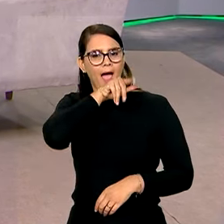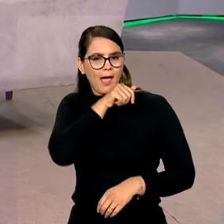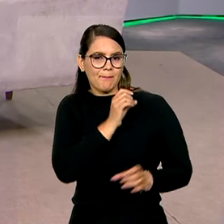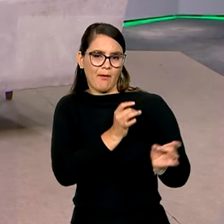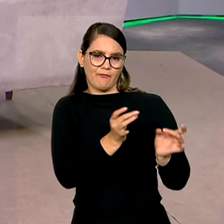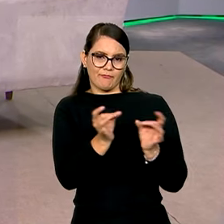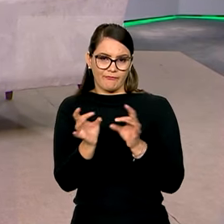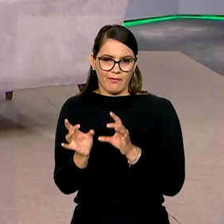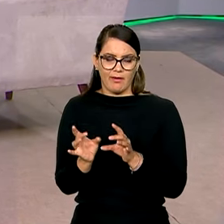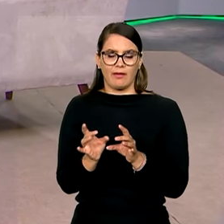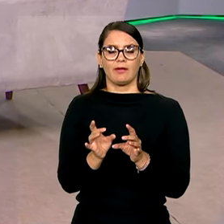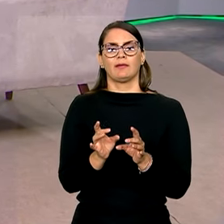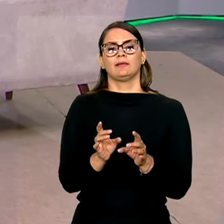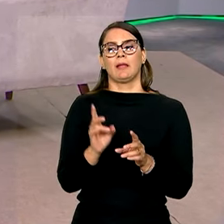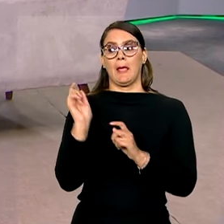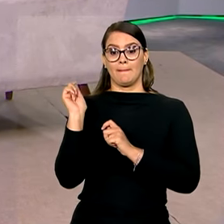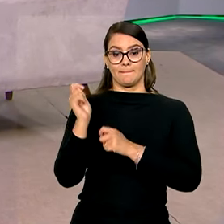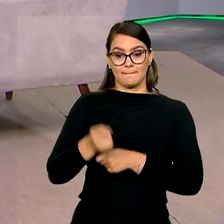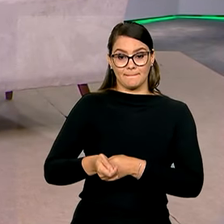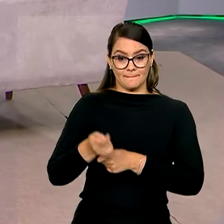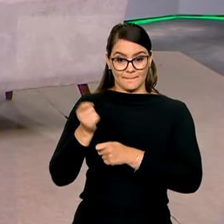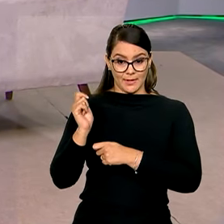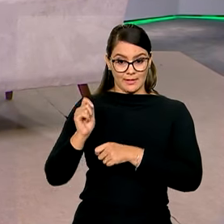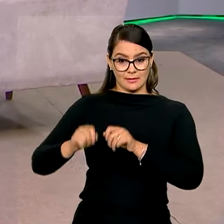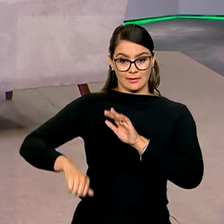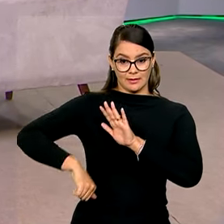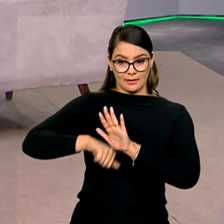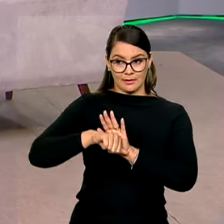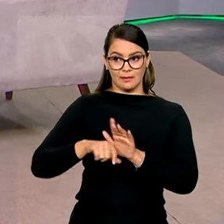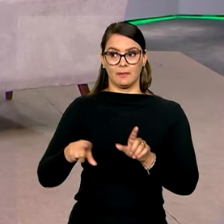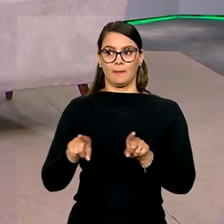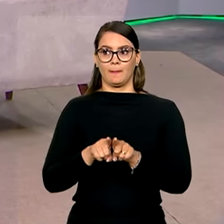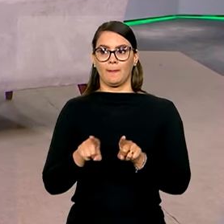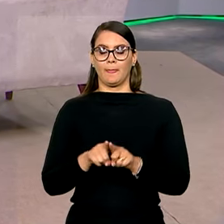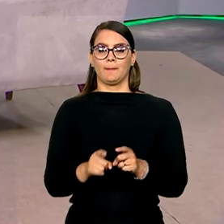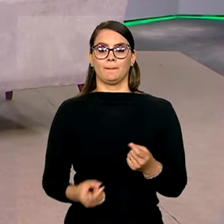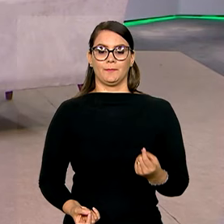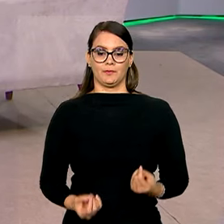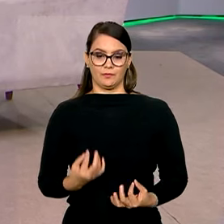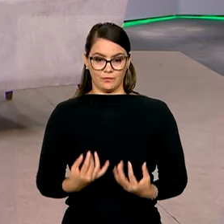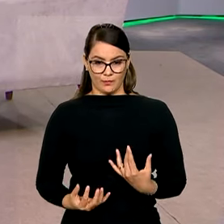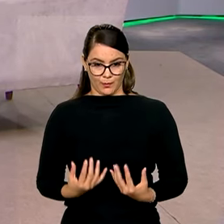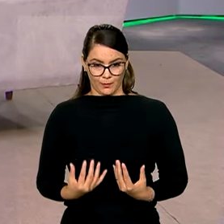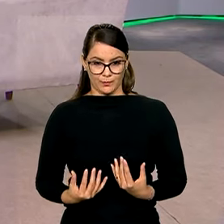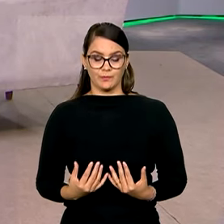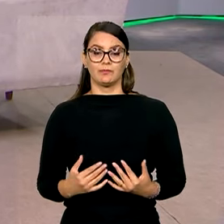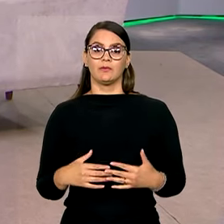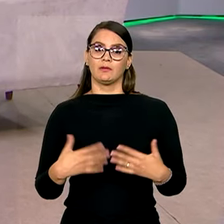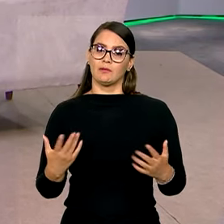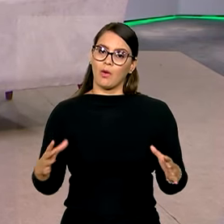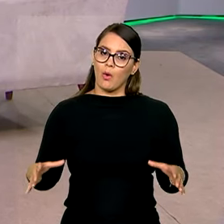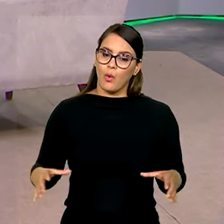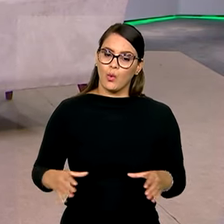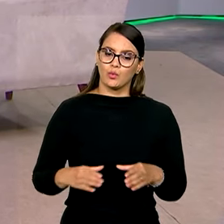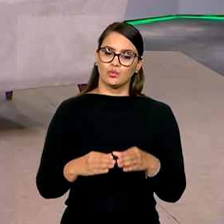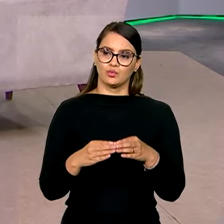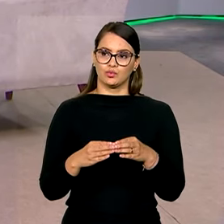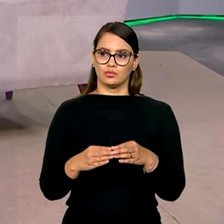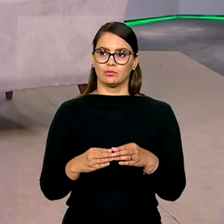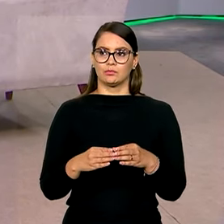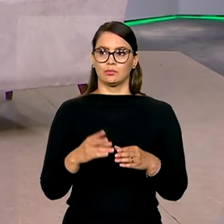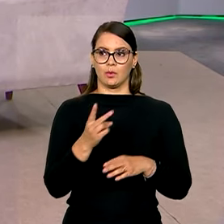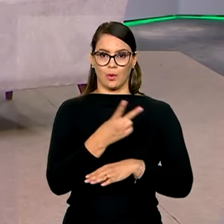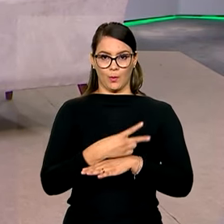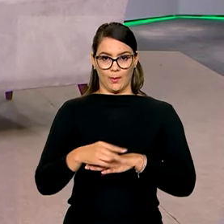estamos combatendo a pesca ilegal, estamos combatendo aí os incêndios florestais. Então, é um conjunto de medidas que o